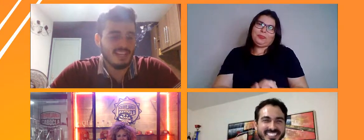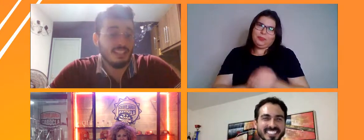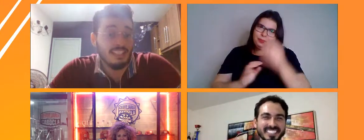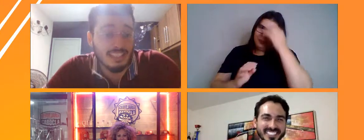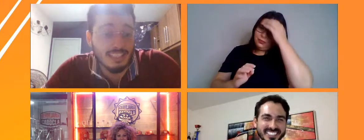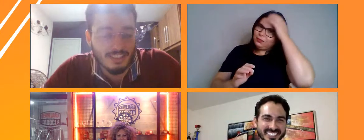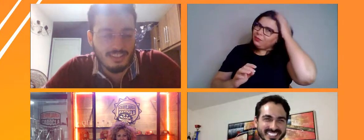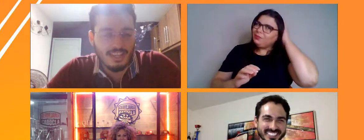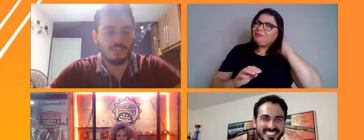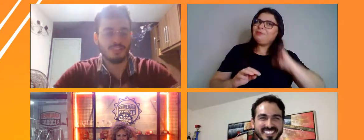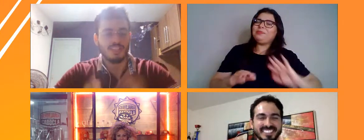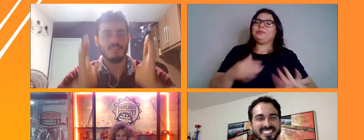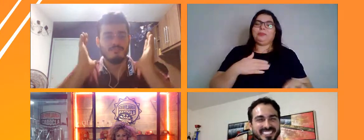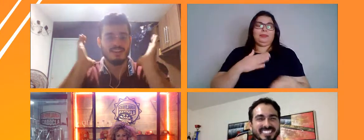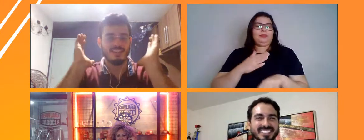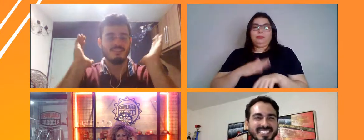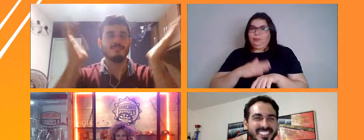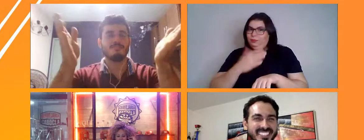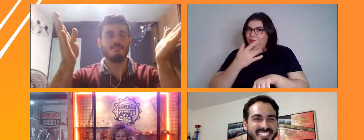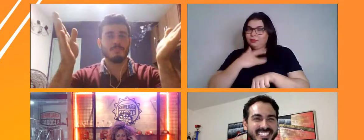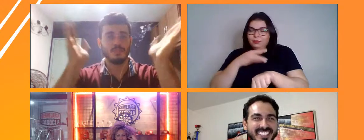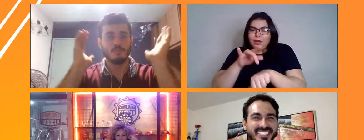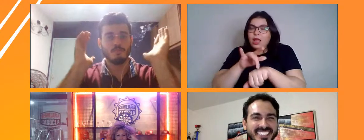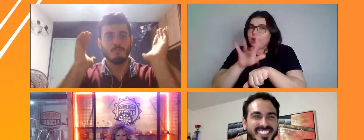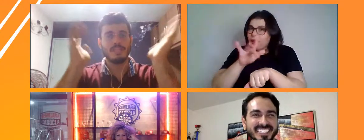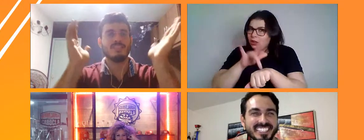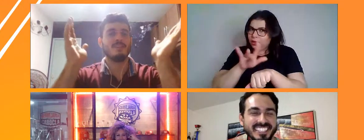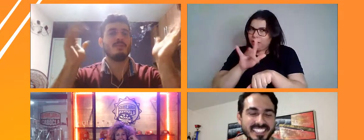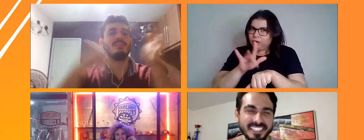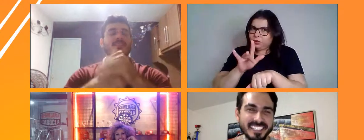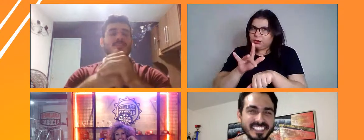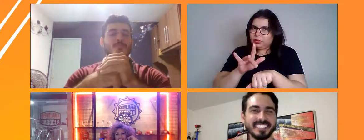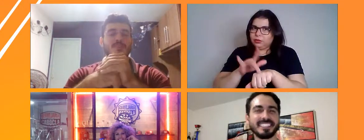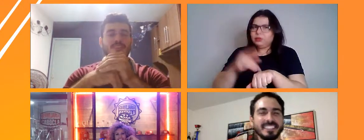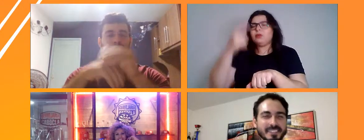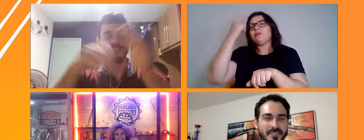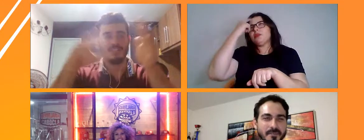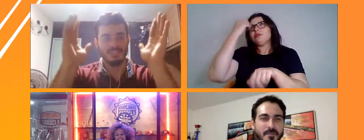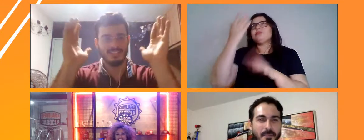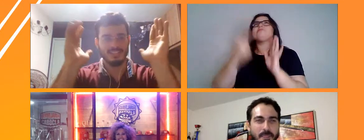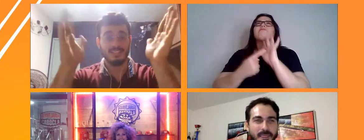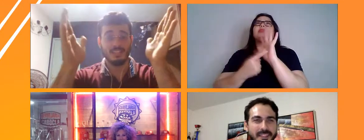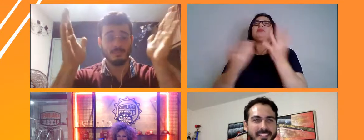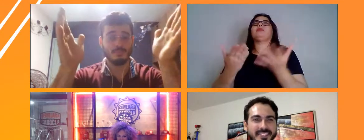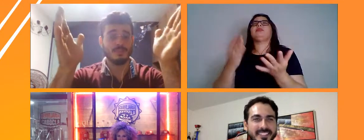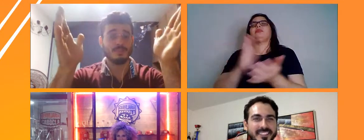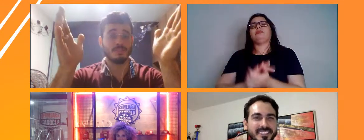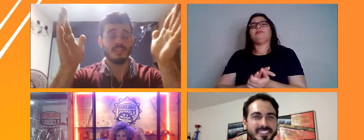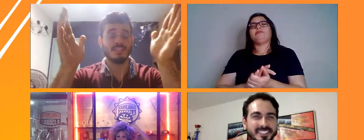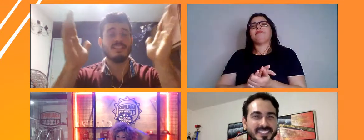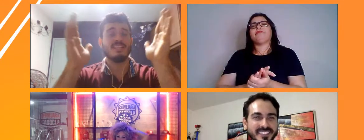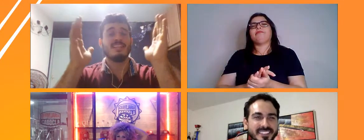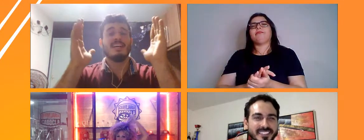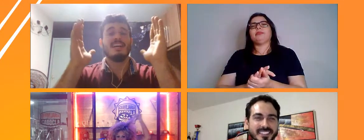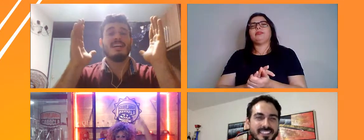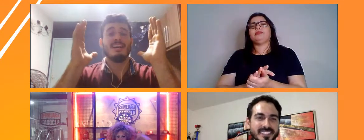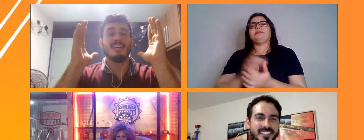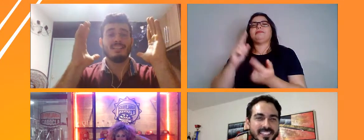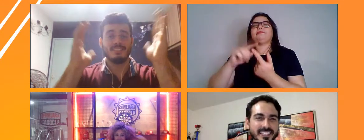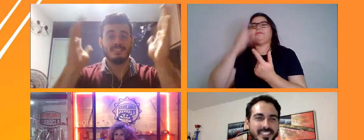Minha dica. Minha quero justamente falar... Quando eu pensei na apresentação, eu pensei justamente nesse tipo de pessoa, certo?